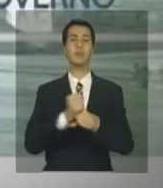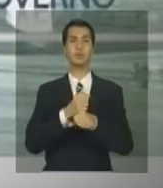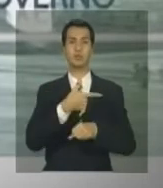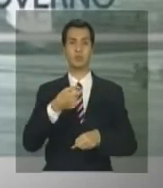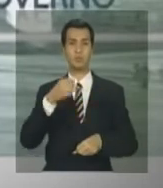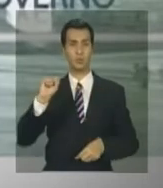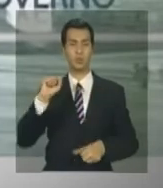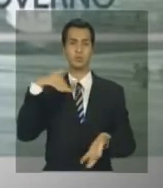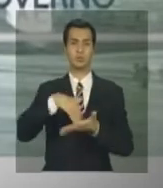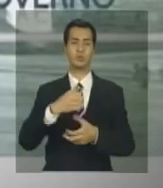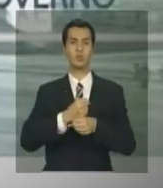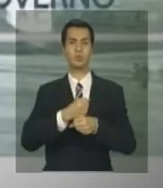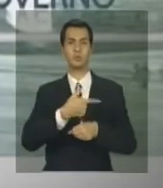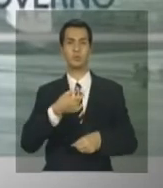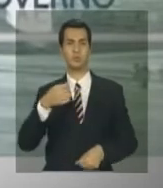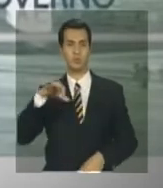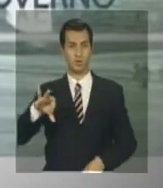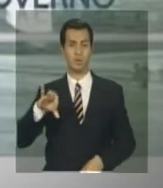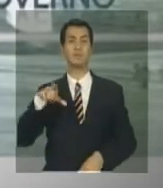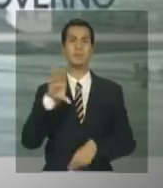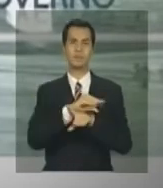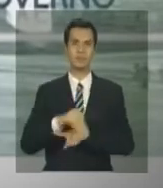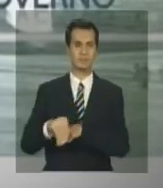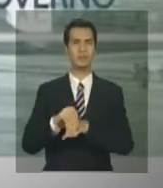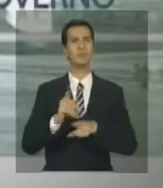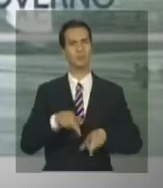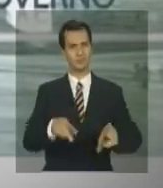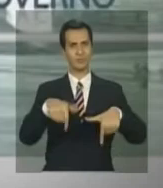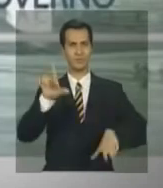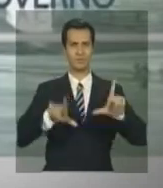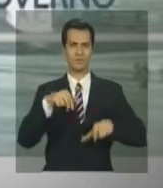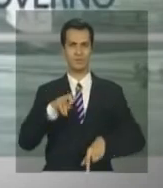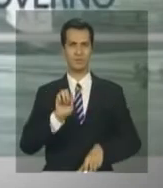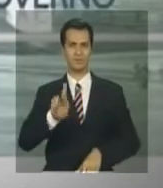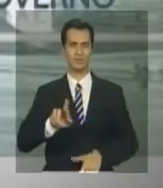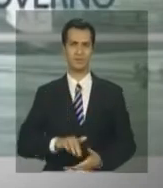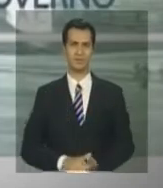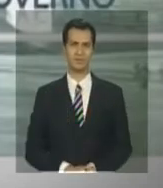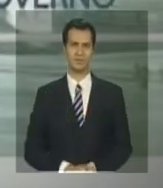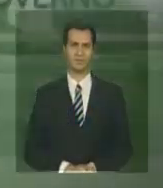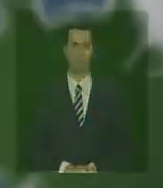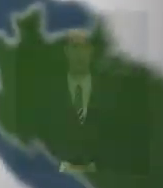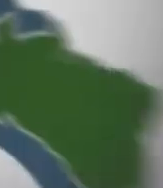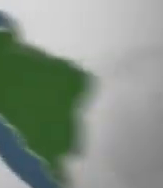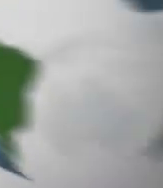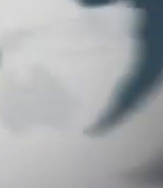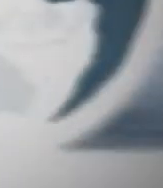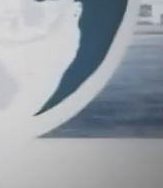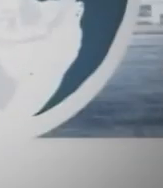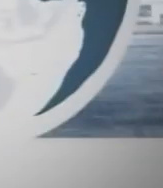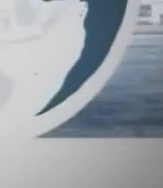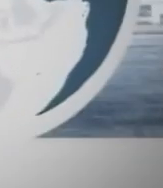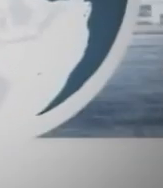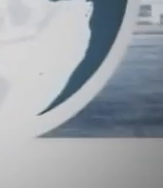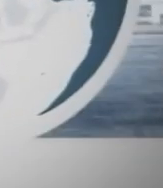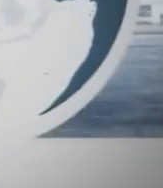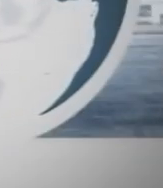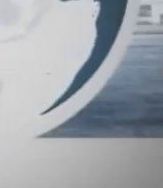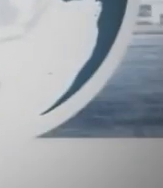baseadas em mapas do satélite Landsat continue com a gente NBR e a TV do governo federal Mata